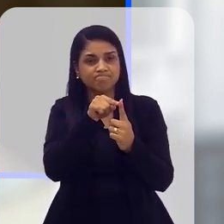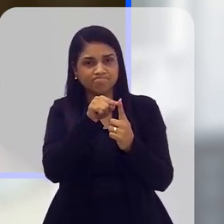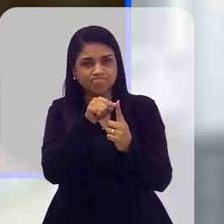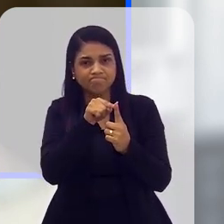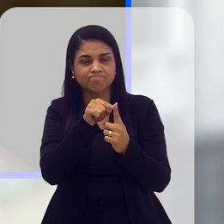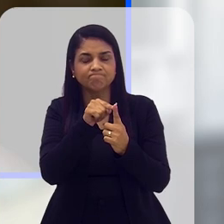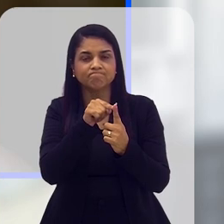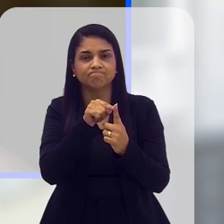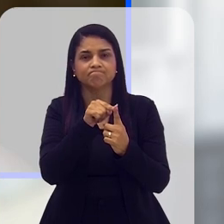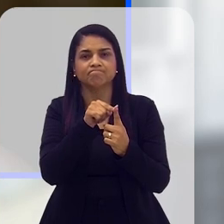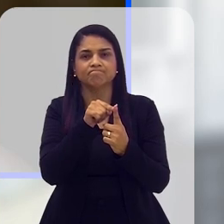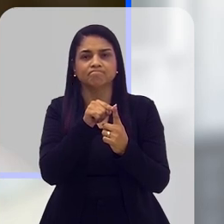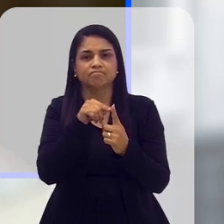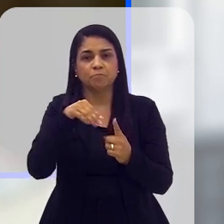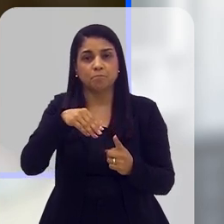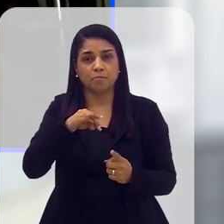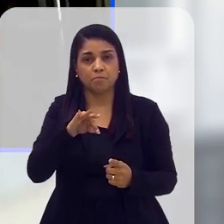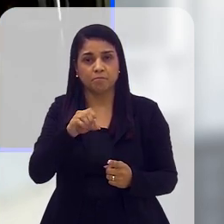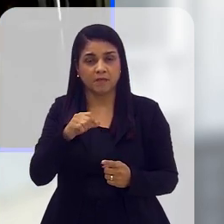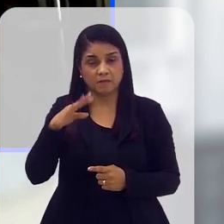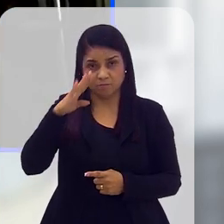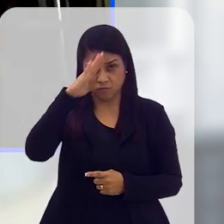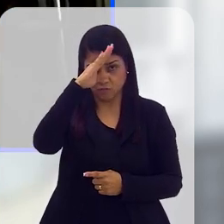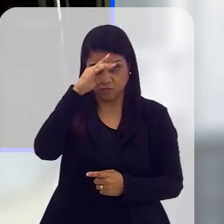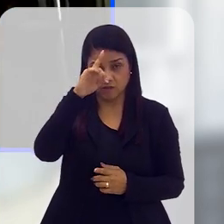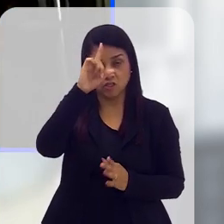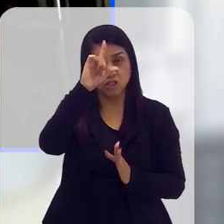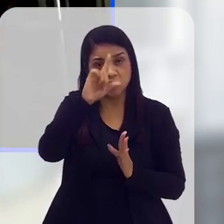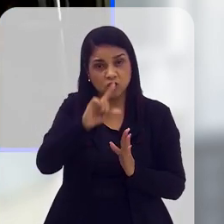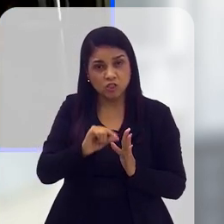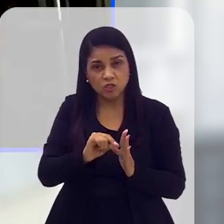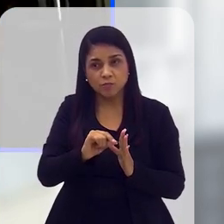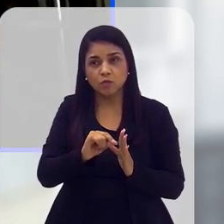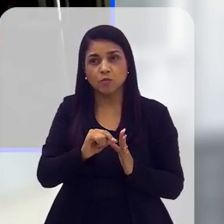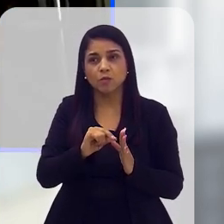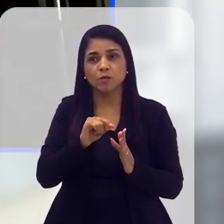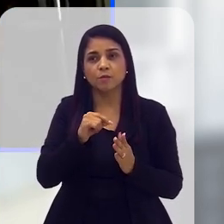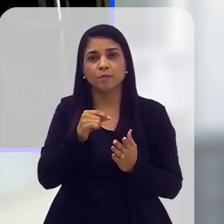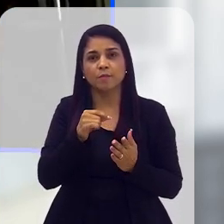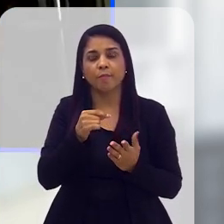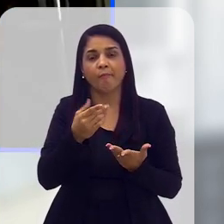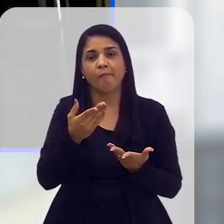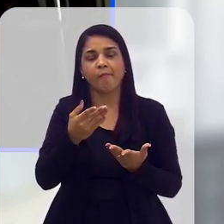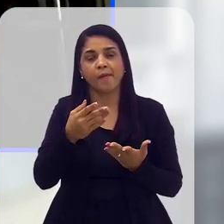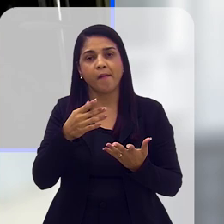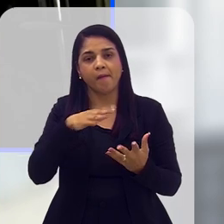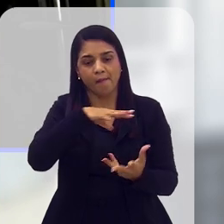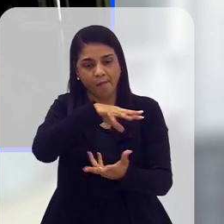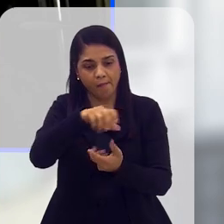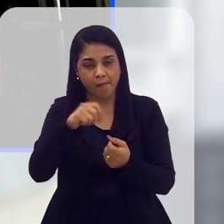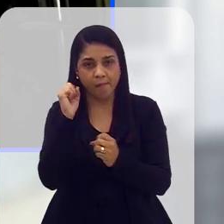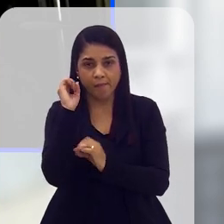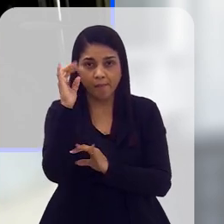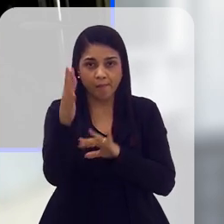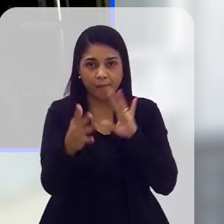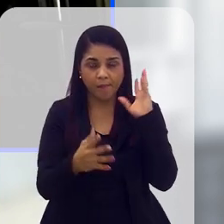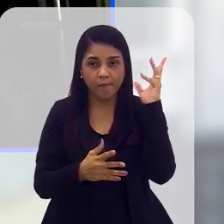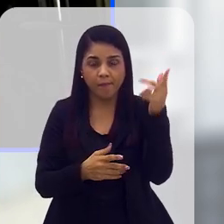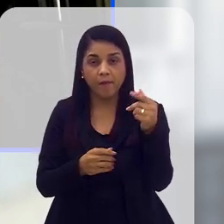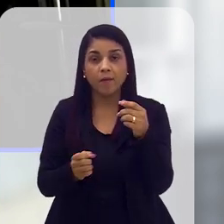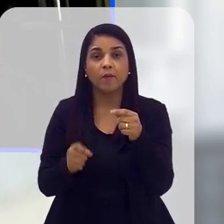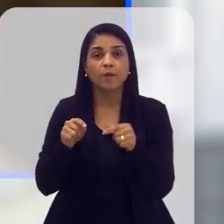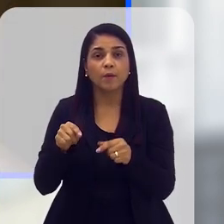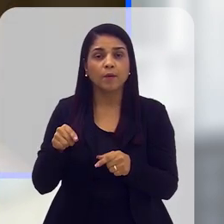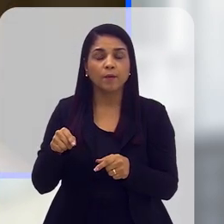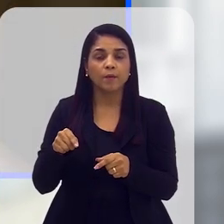metas não são. Houve, com a administração Bolsonaro, houve uma regressão muito grande, aquilo que se chamava uma pedalada ambiental, ou seja, na verdade,